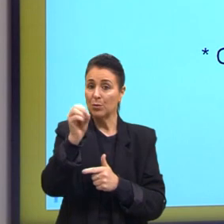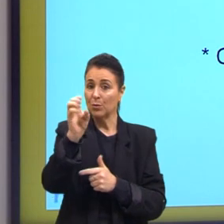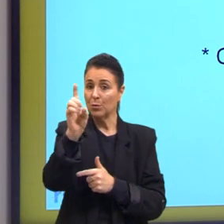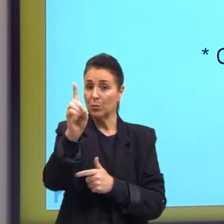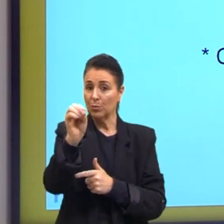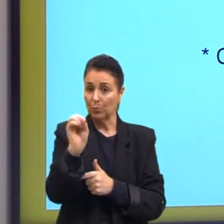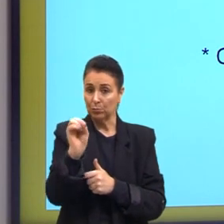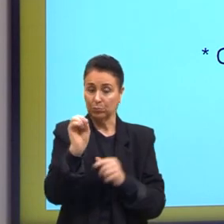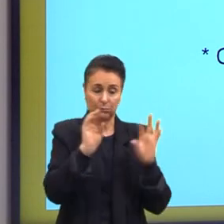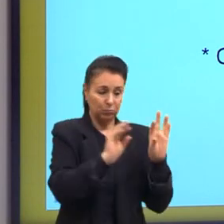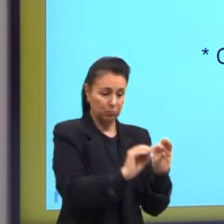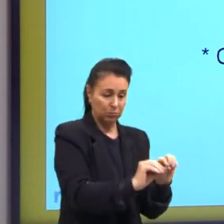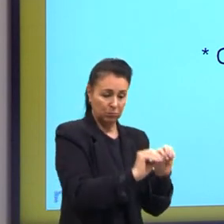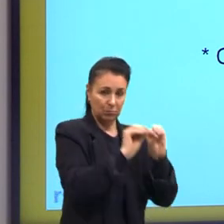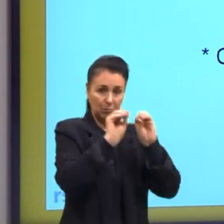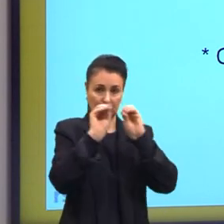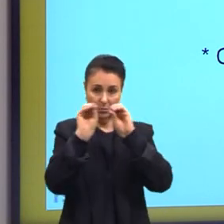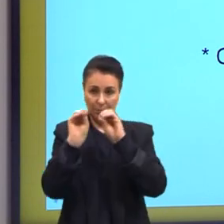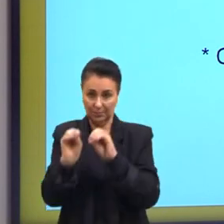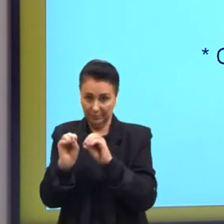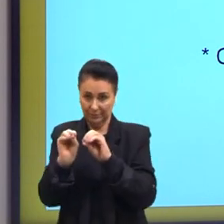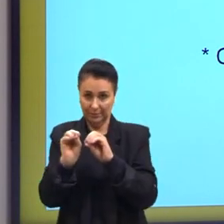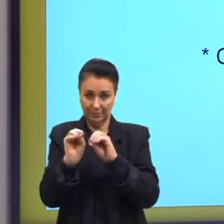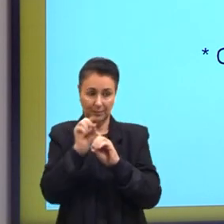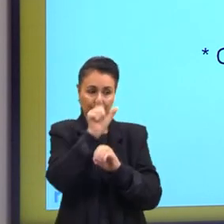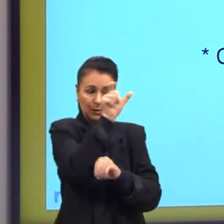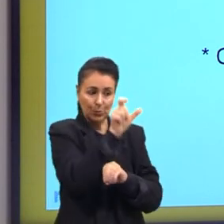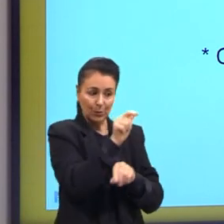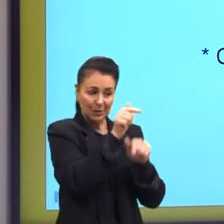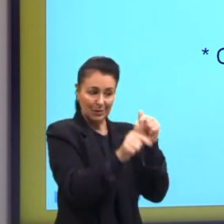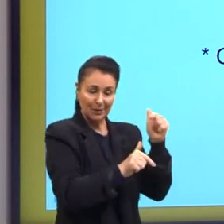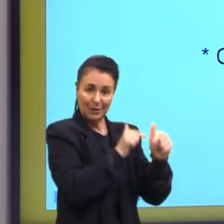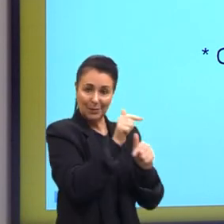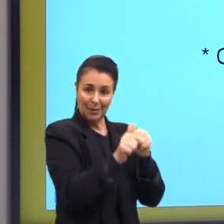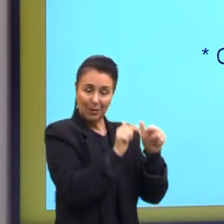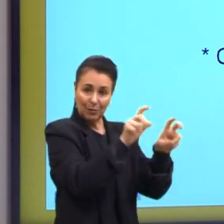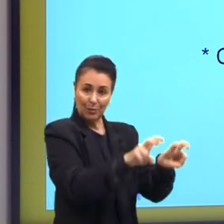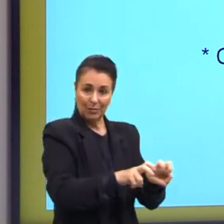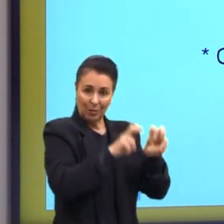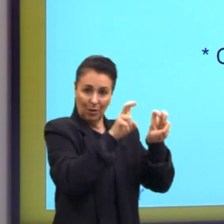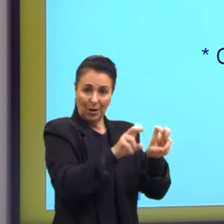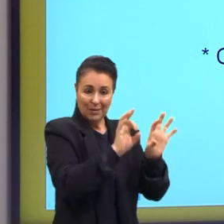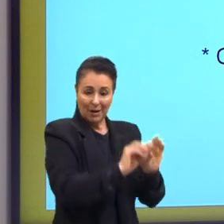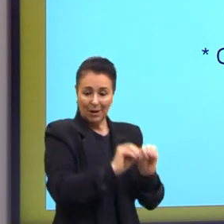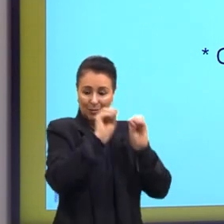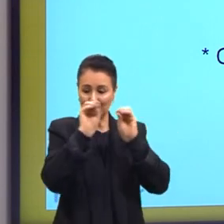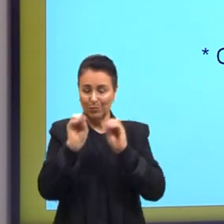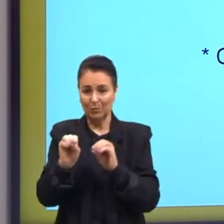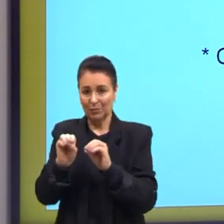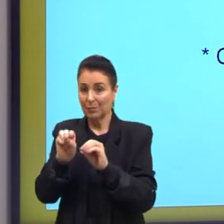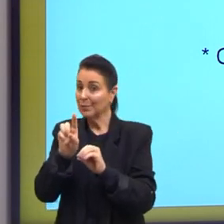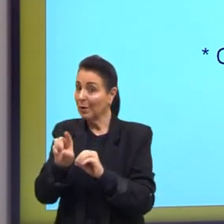deslocamento, a migração de trabalhadores rurais em direção aos centros urbanos. Há um